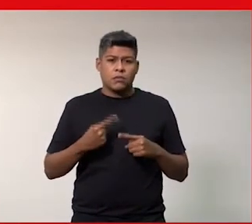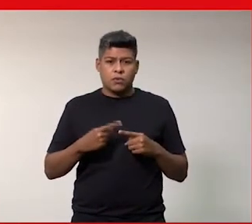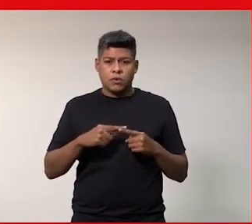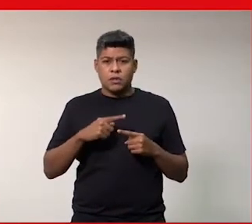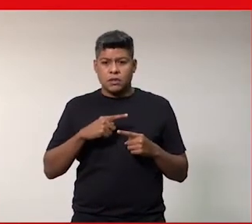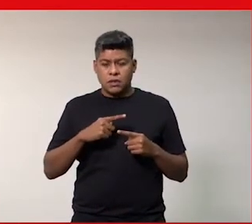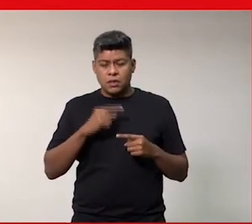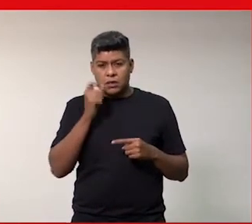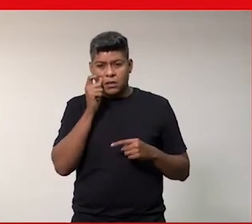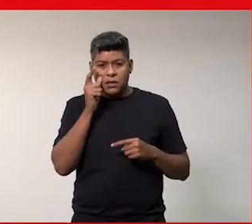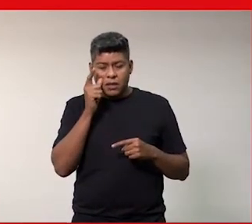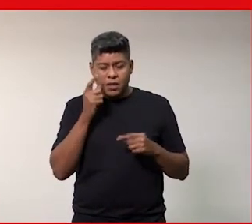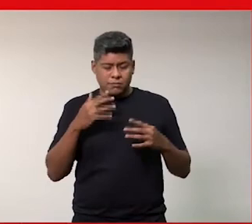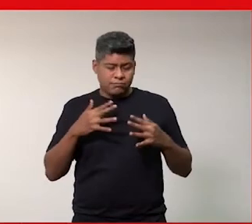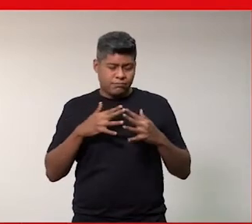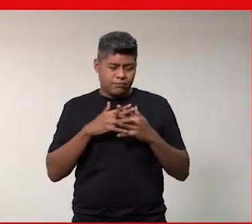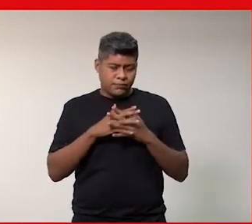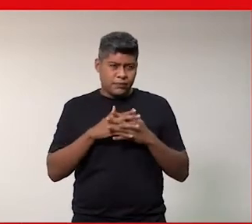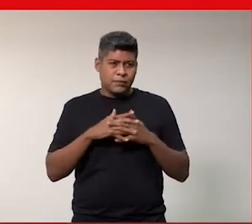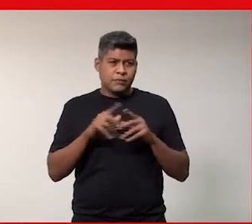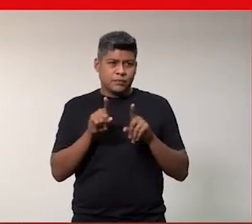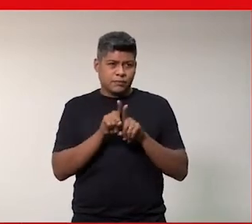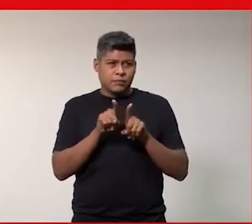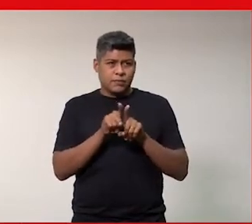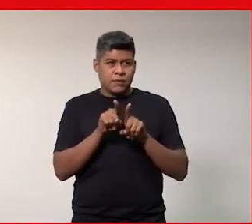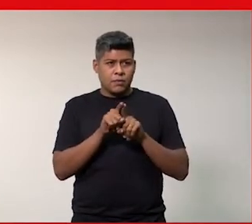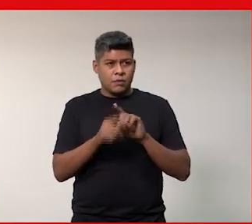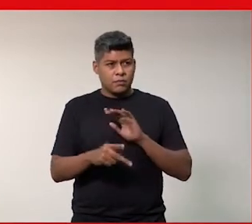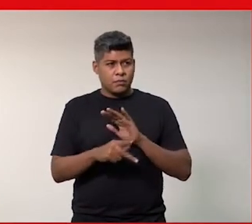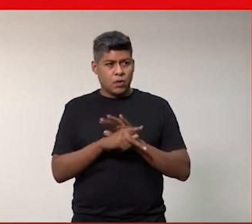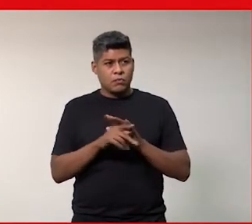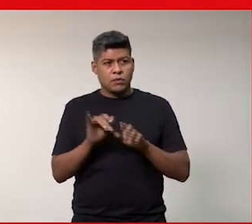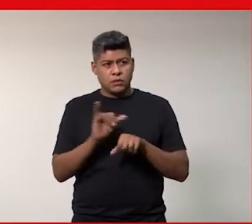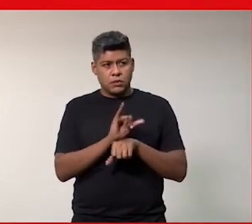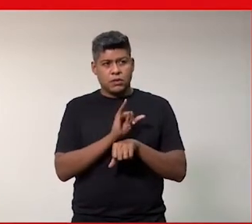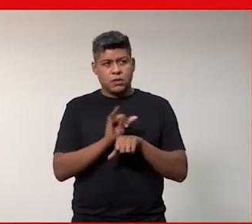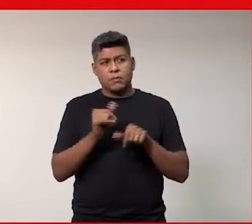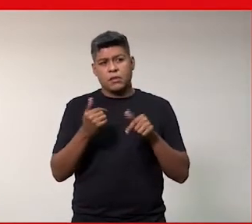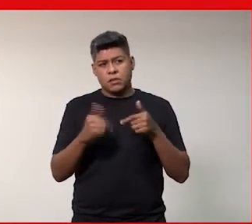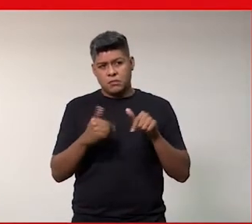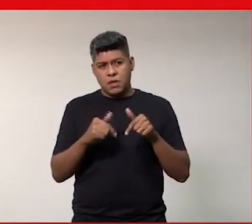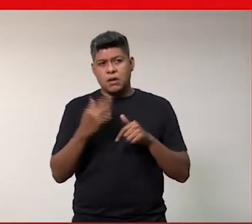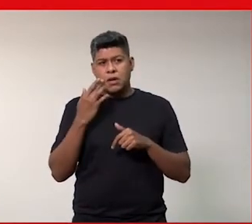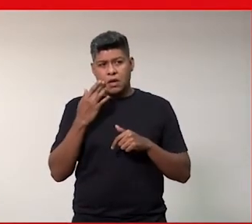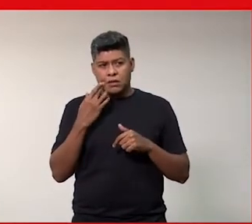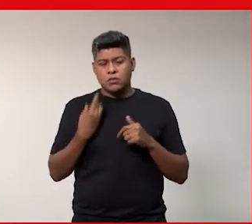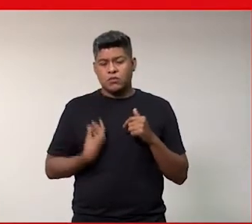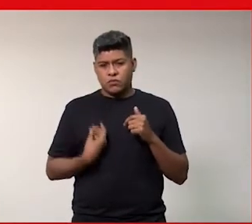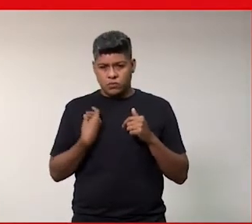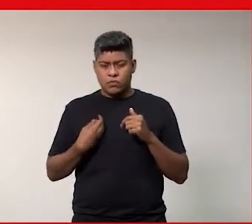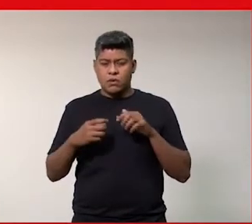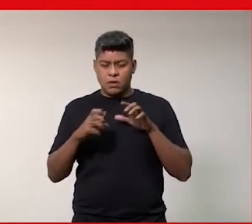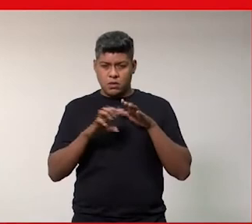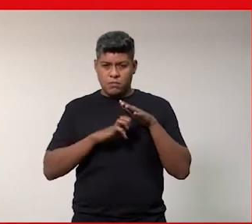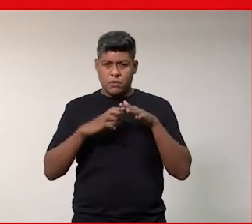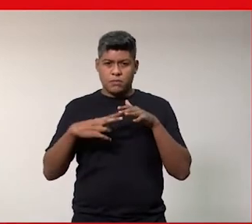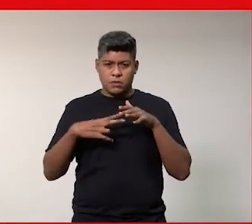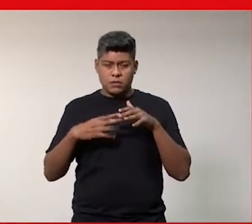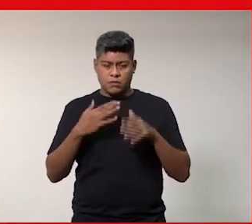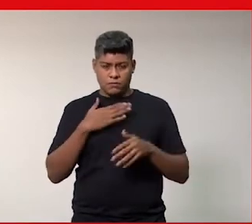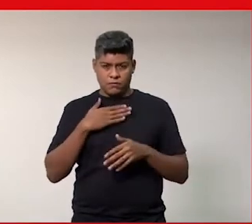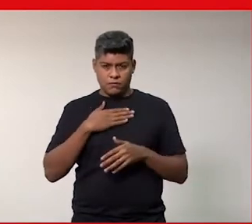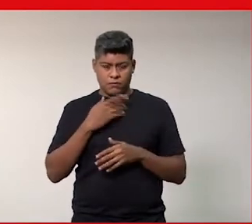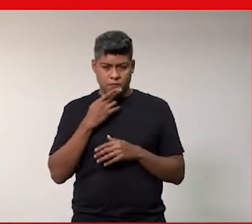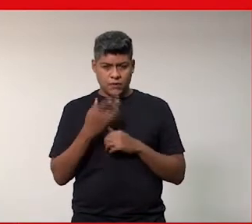tem uma lógica equivocada também até da dinâmica de trabalho eu acho que isso existe nas empresas privadas mas eu posso falar com